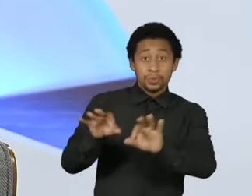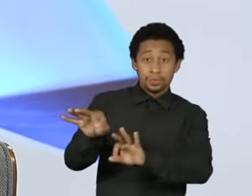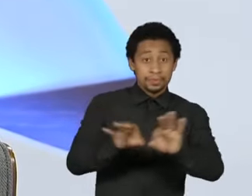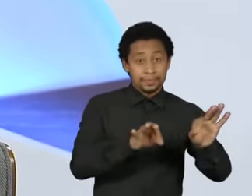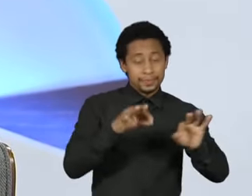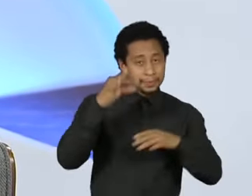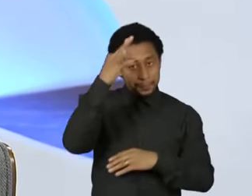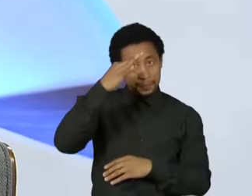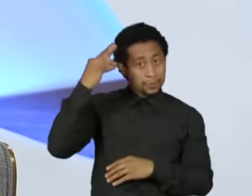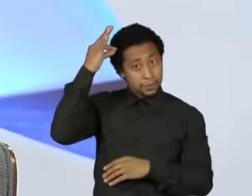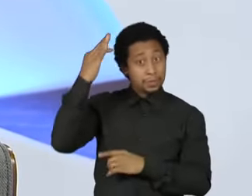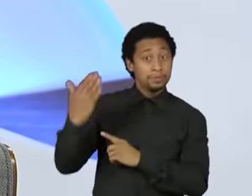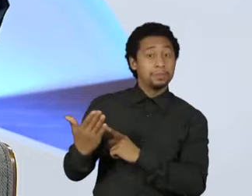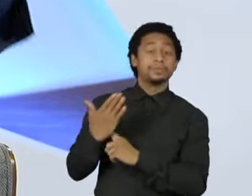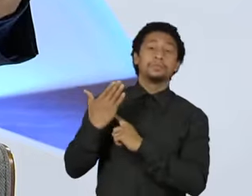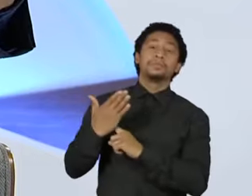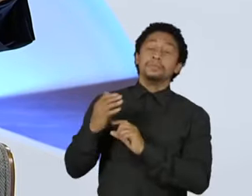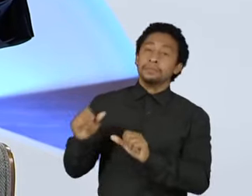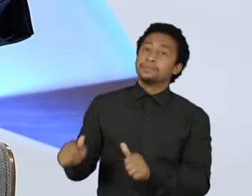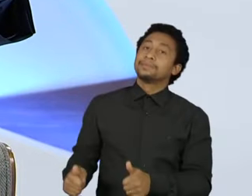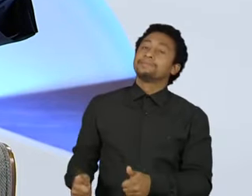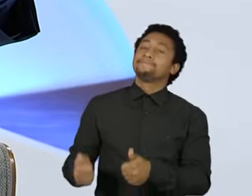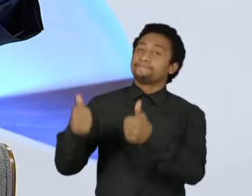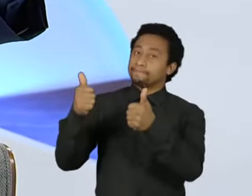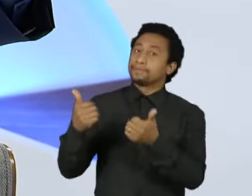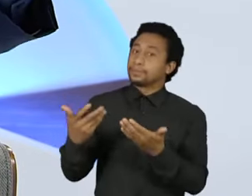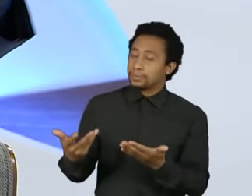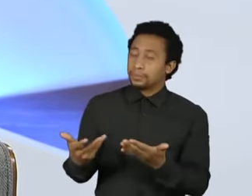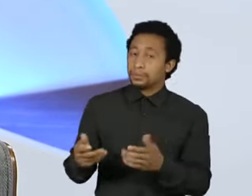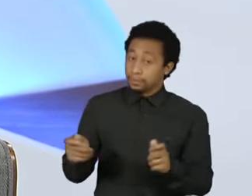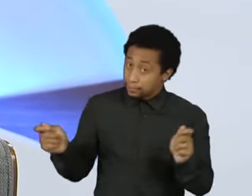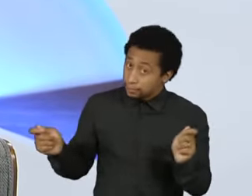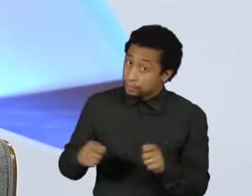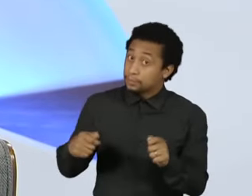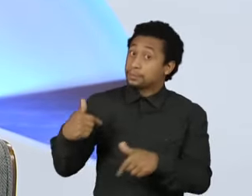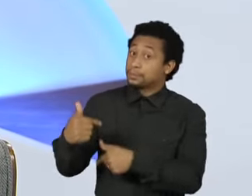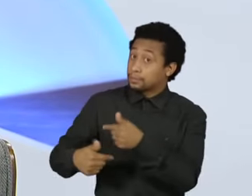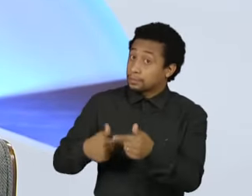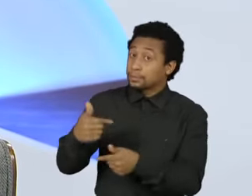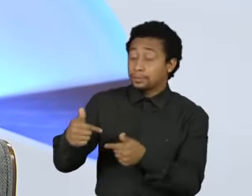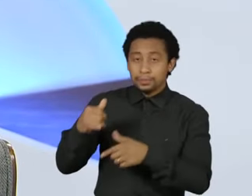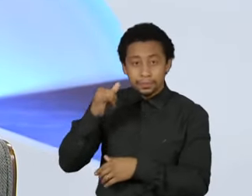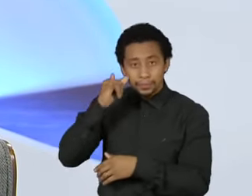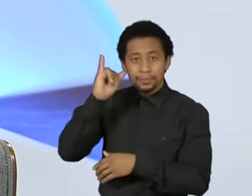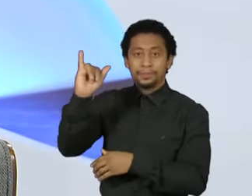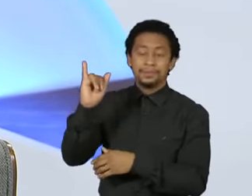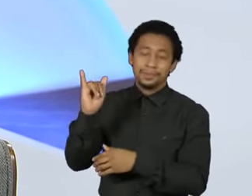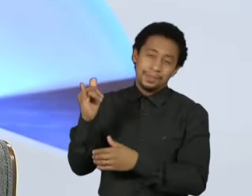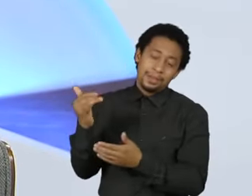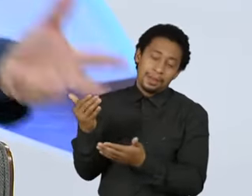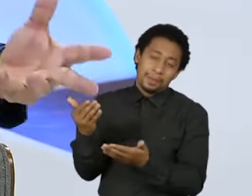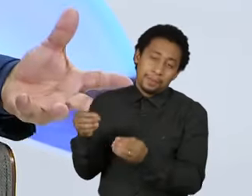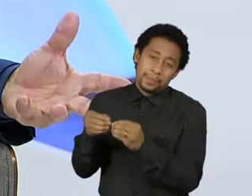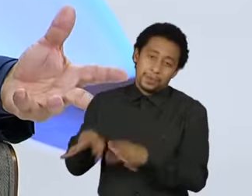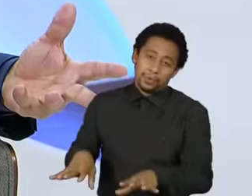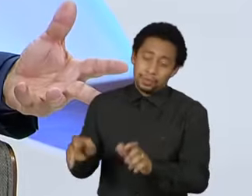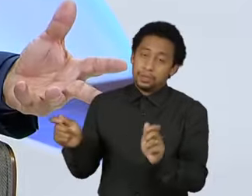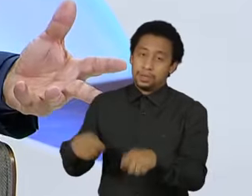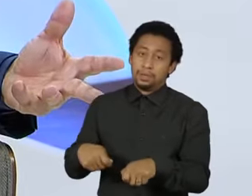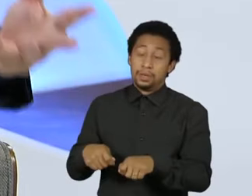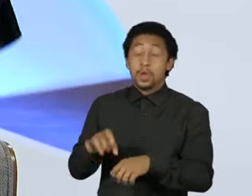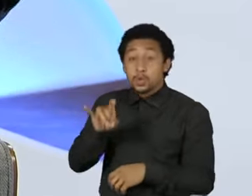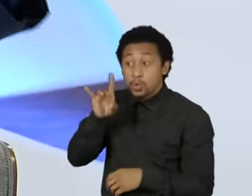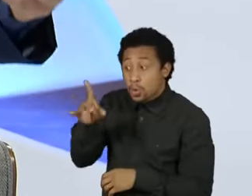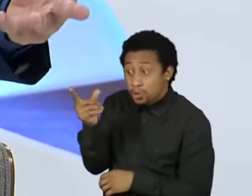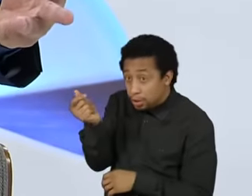Espírito Santo. Então, assim, temos como trabalhar para recuperar o tempo perdido, se é a sua pergunta. Não é só dinheiro,